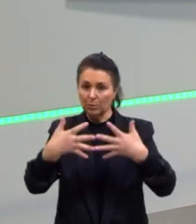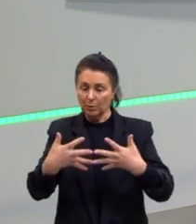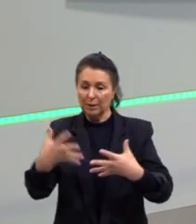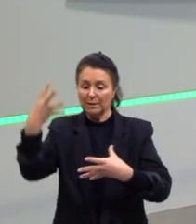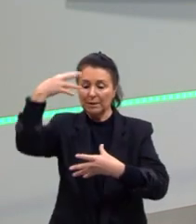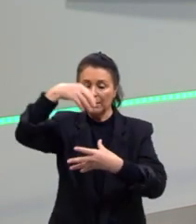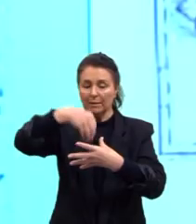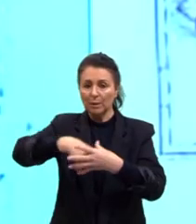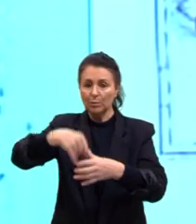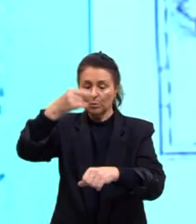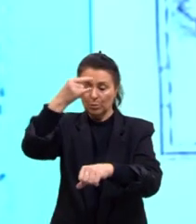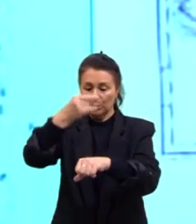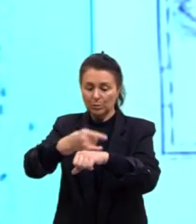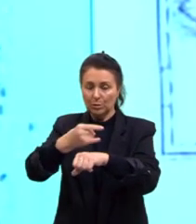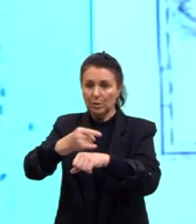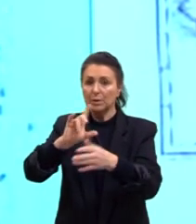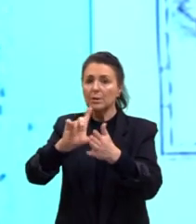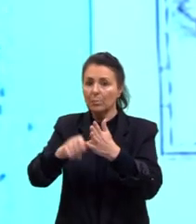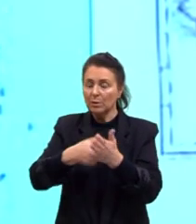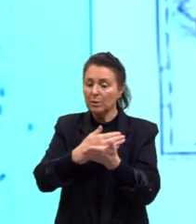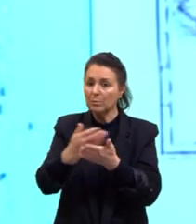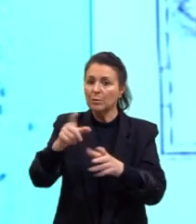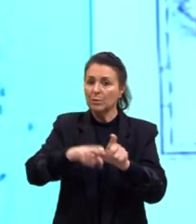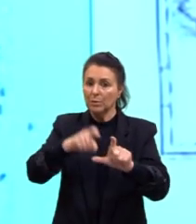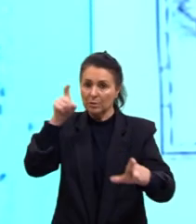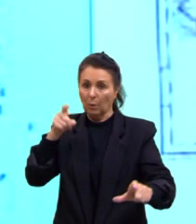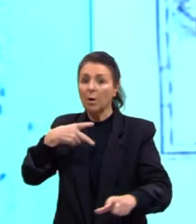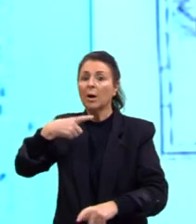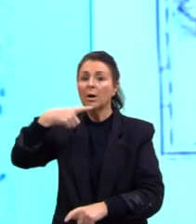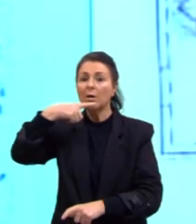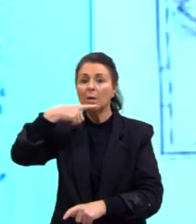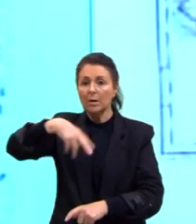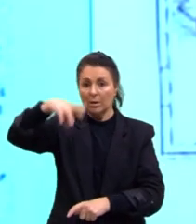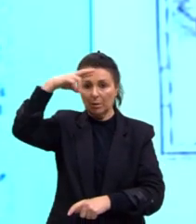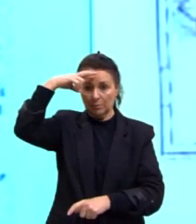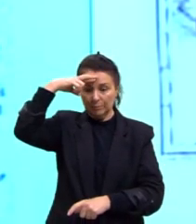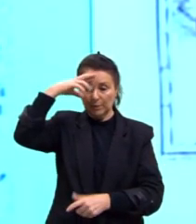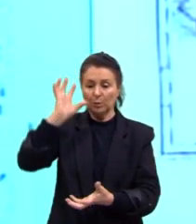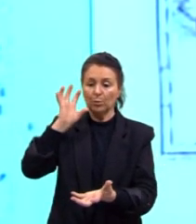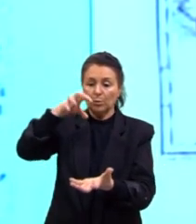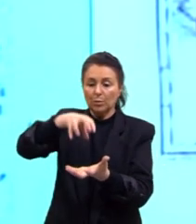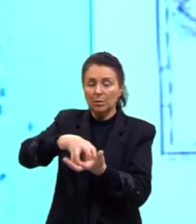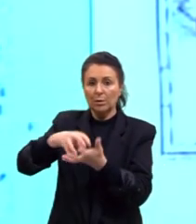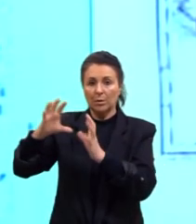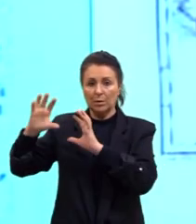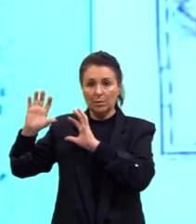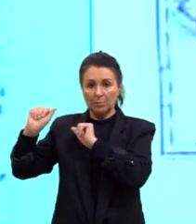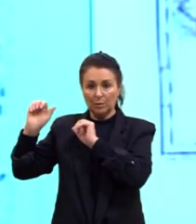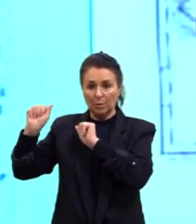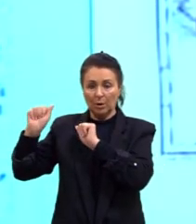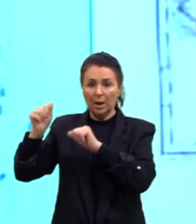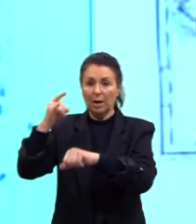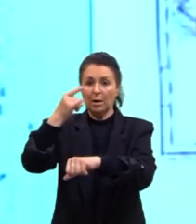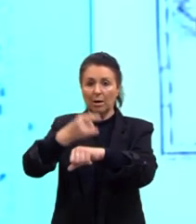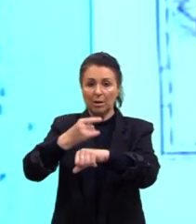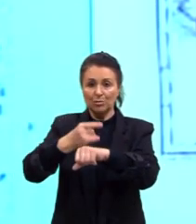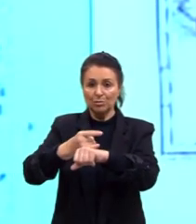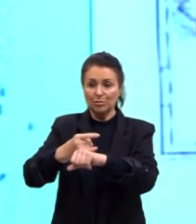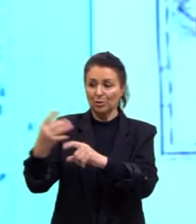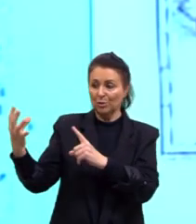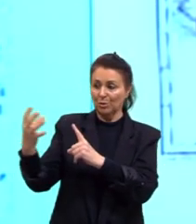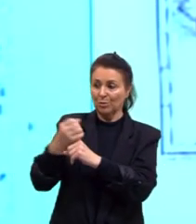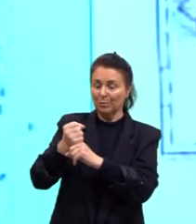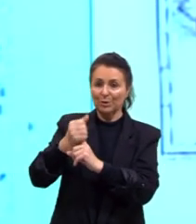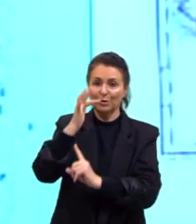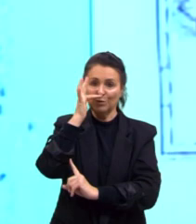depois se tornou independente de novo. A República Dominicana, de colonização espanhola. O Haiti, de colonização francesa.